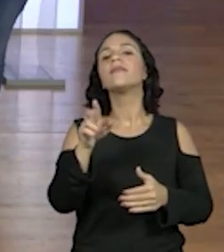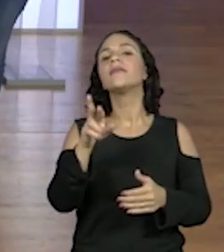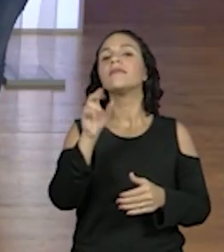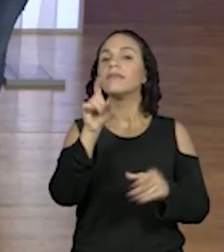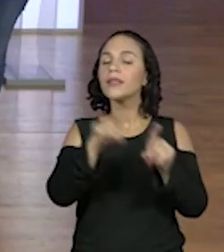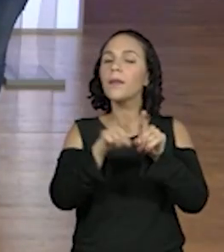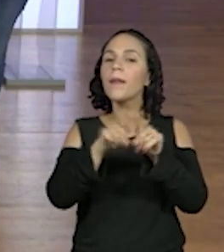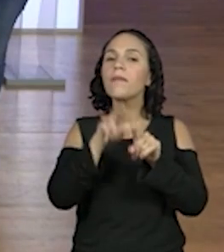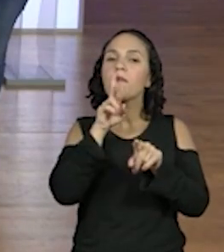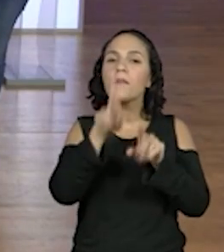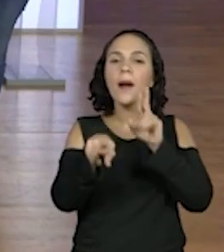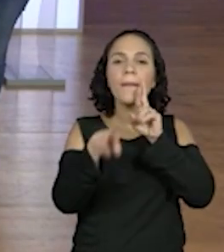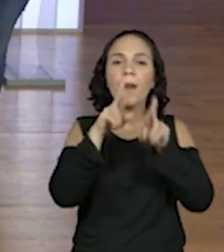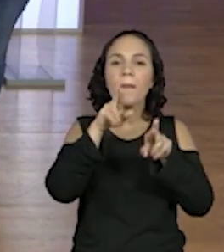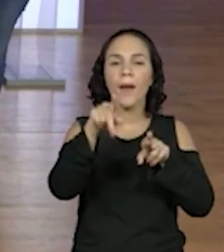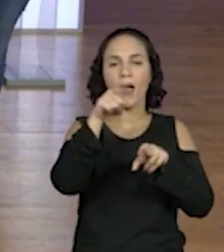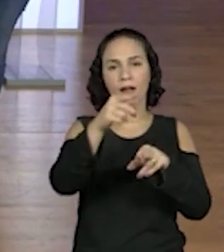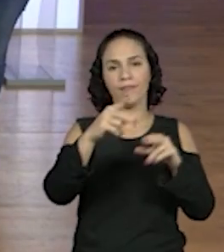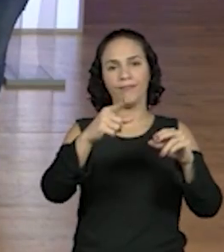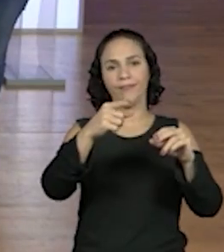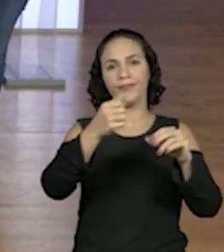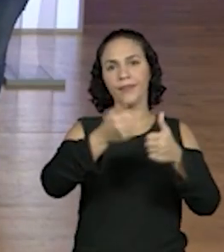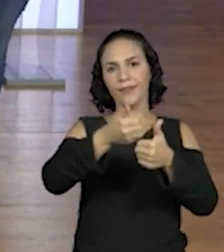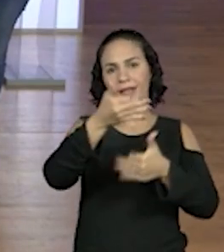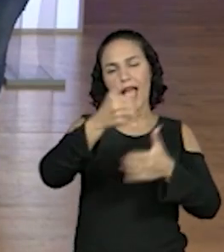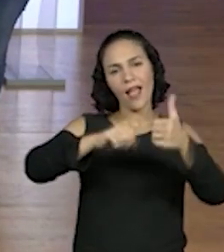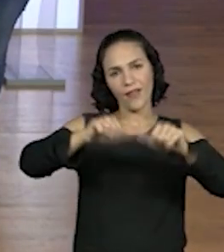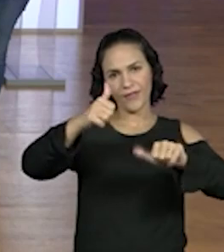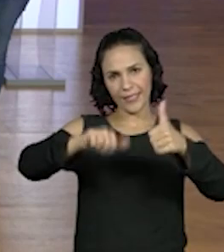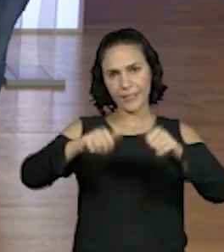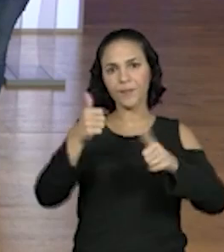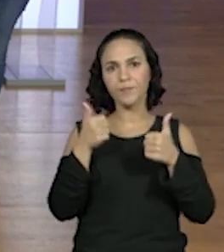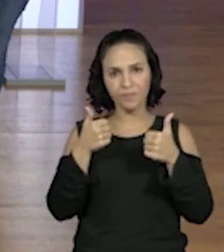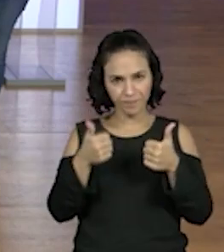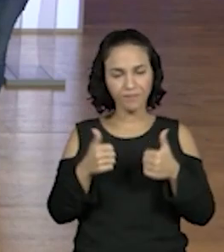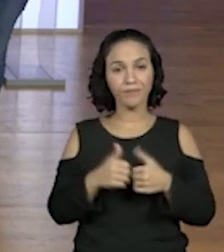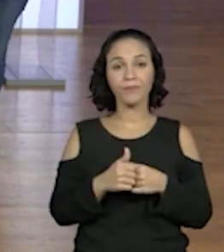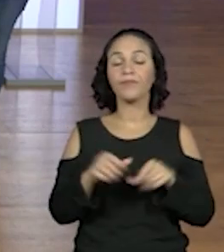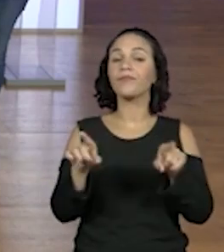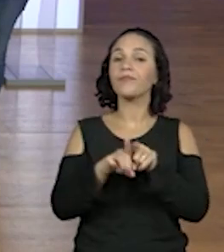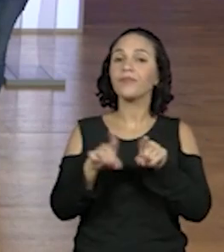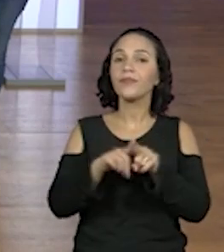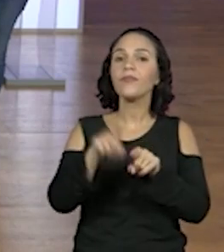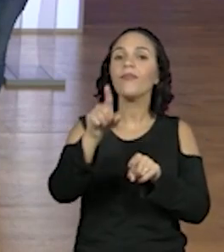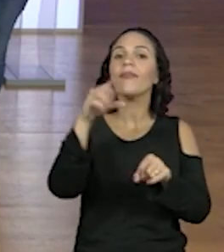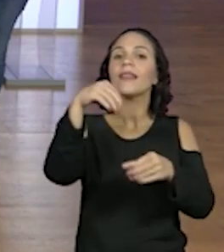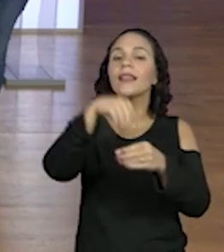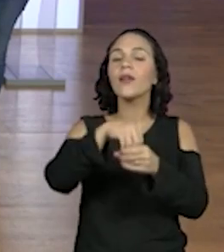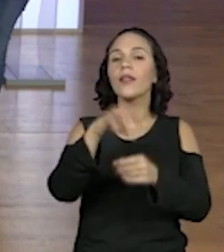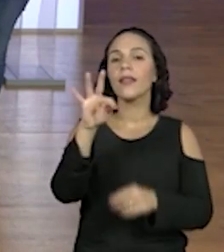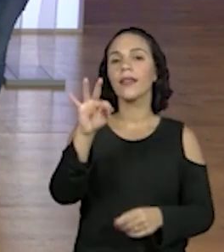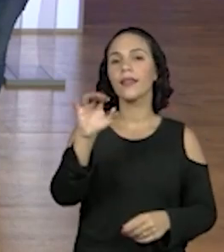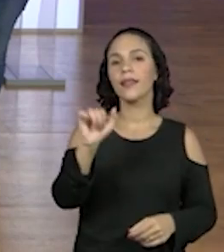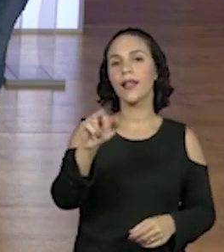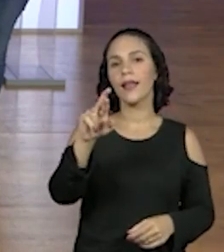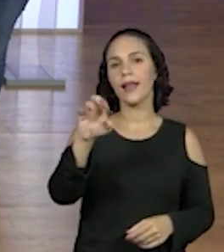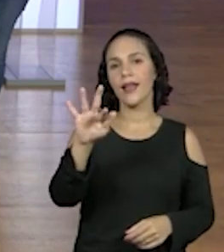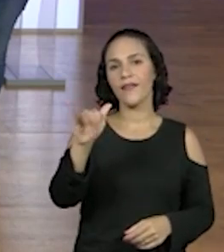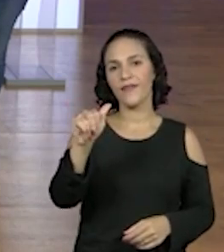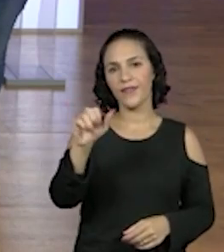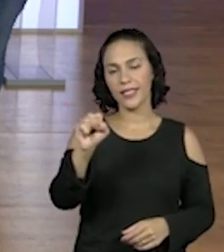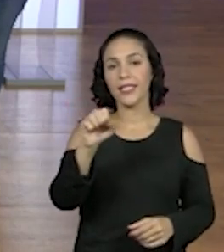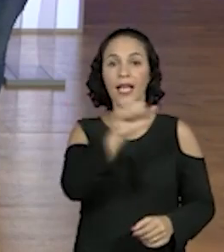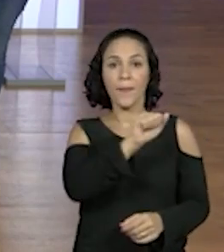esse formulário também é muito importante, Super importante e não esquecer das questões também lá do aplicativo. A cada aula,